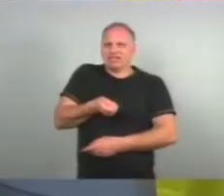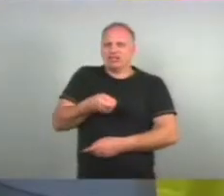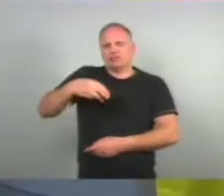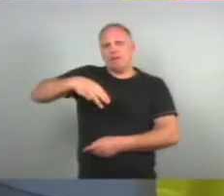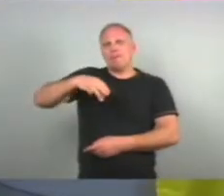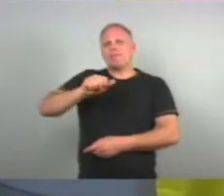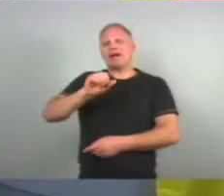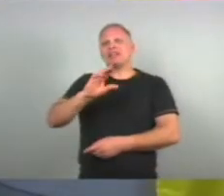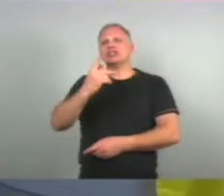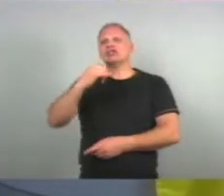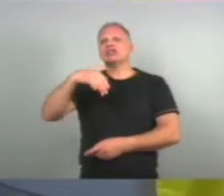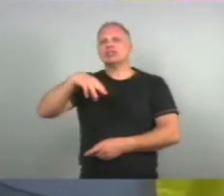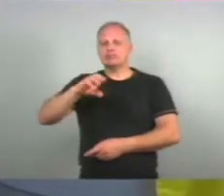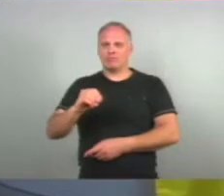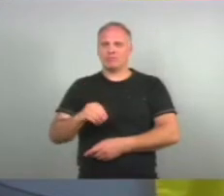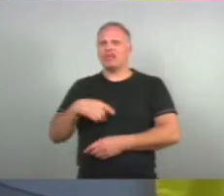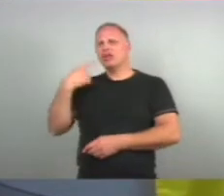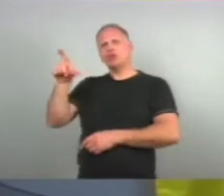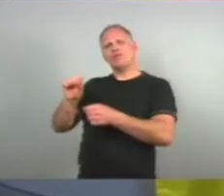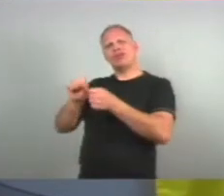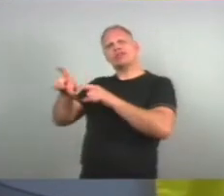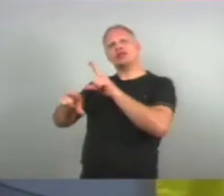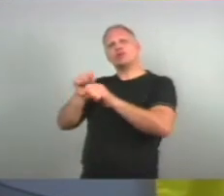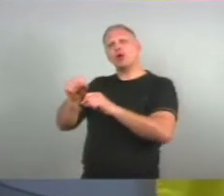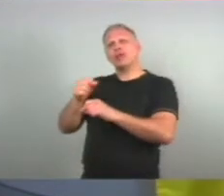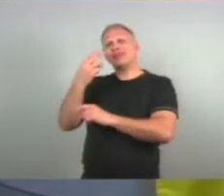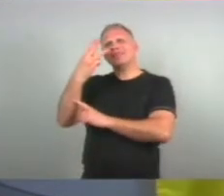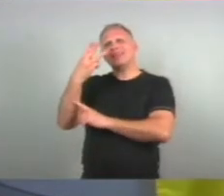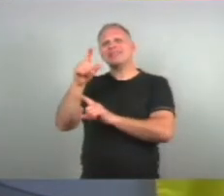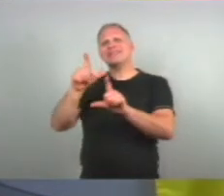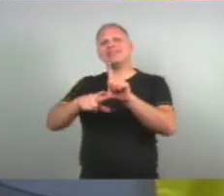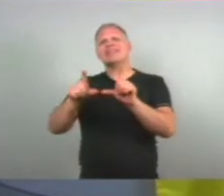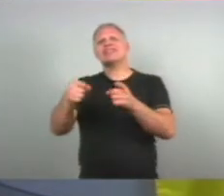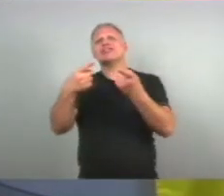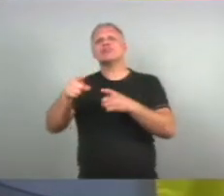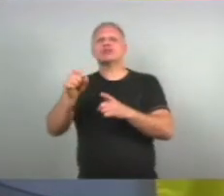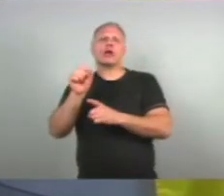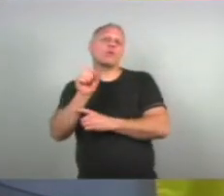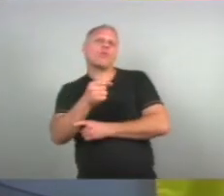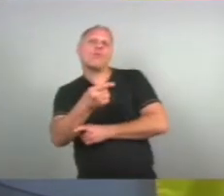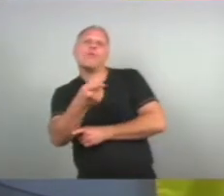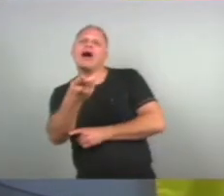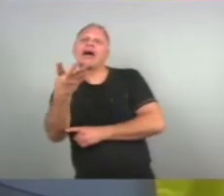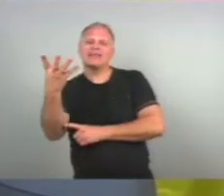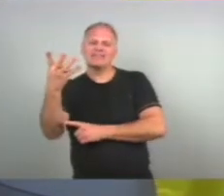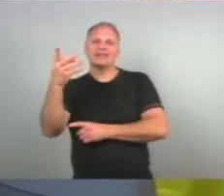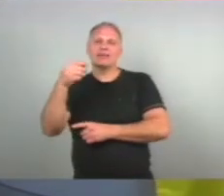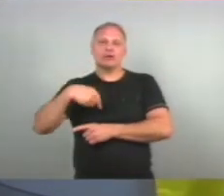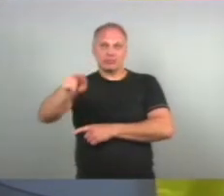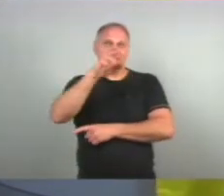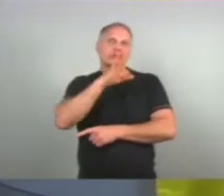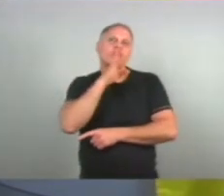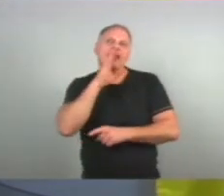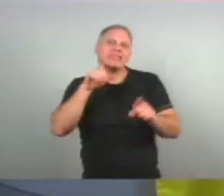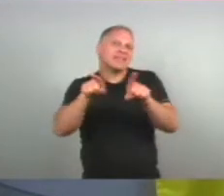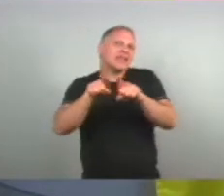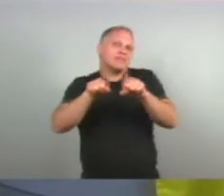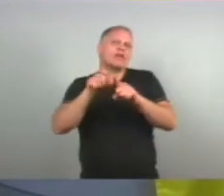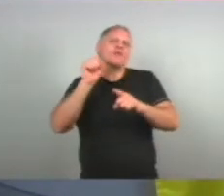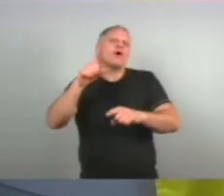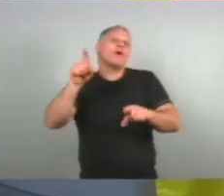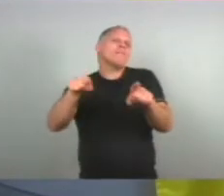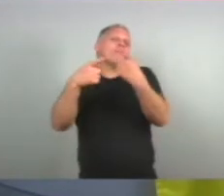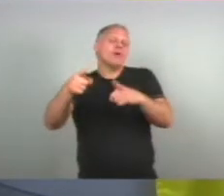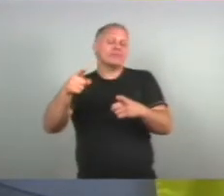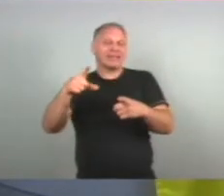Letras de músicas Retoma pra nós Quais delas Justamente Que o pessoal Geralmente conhece bem Até pra O